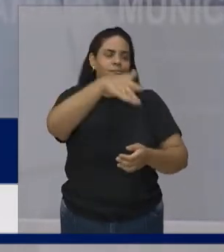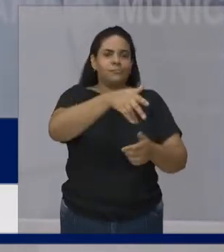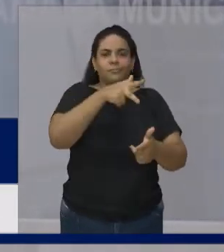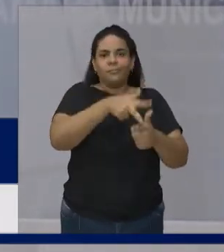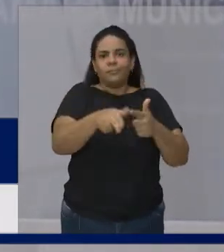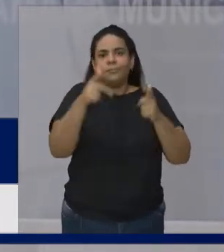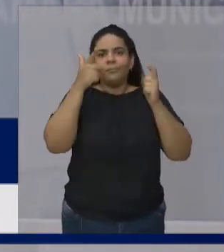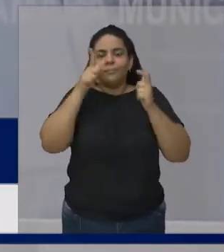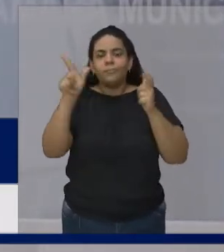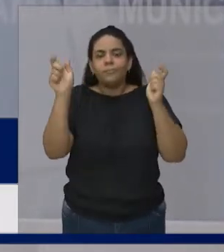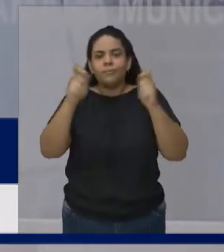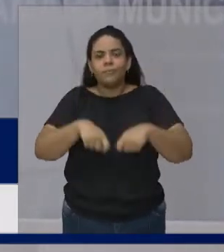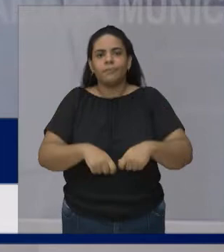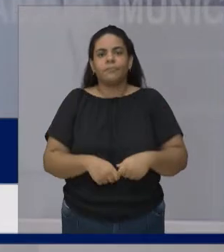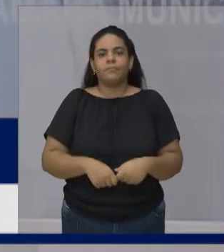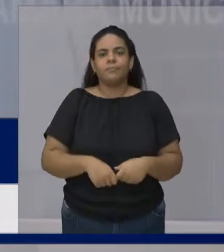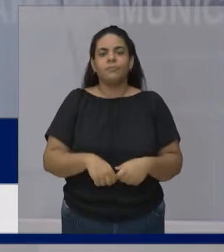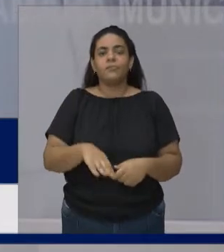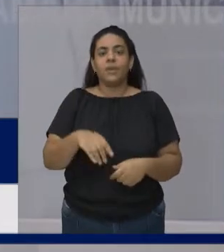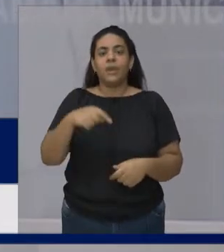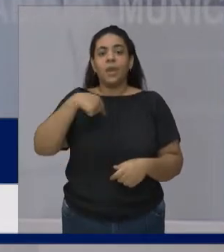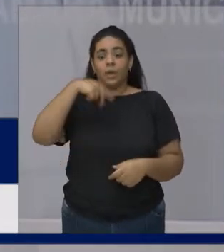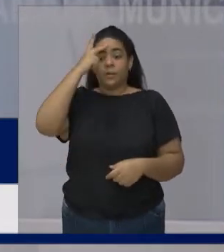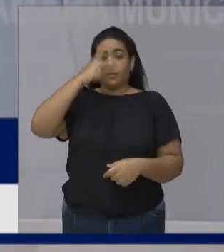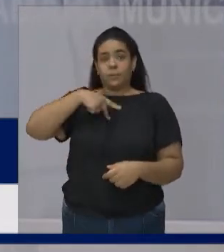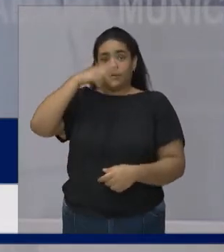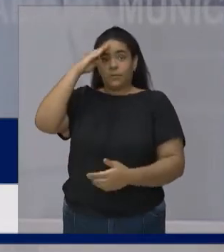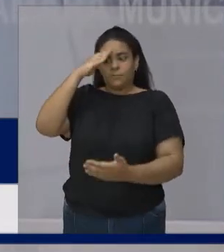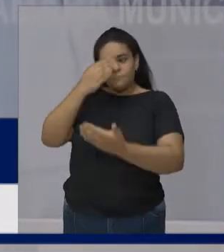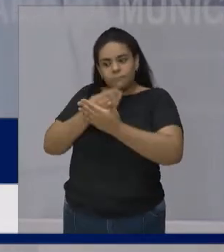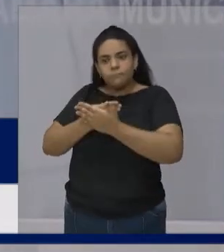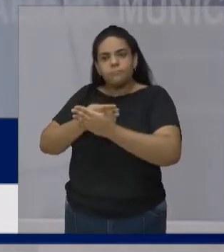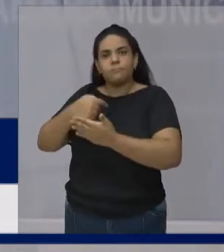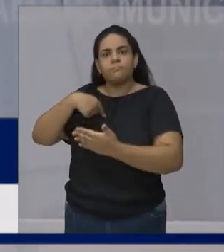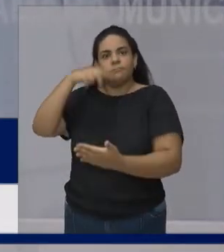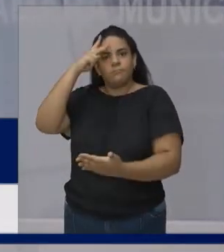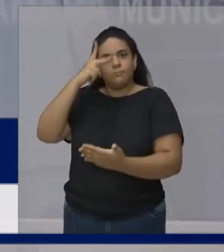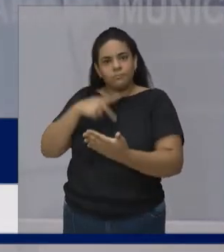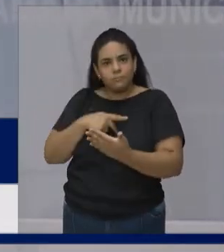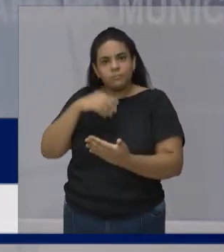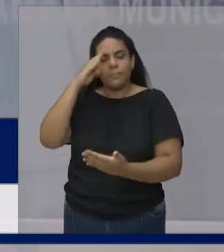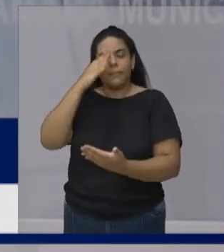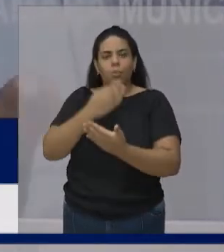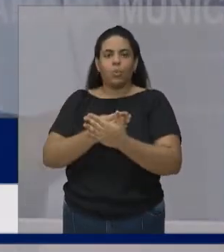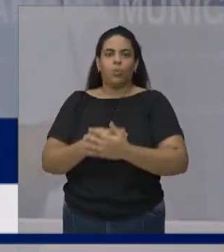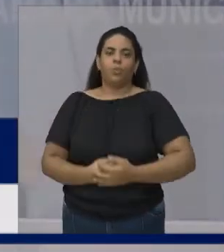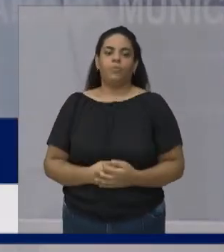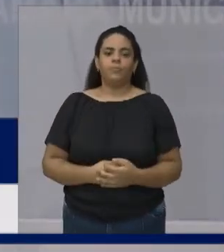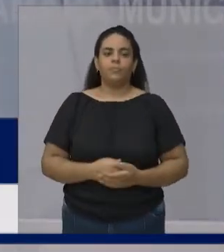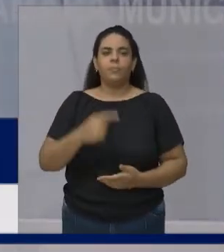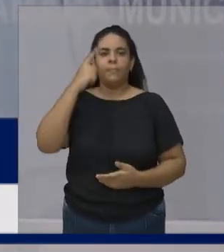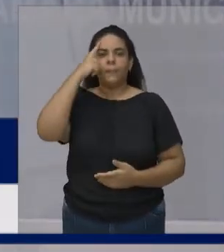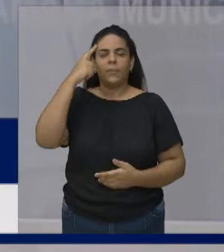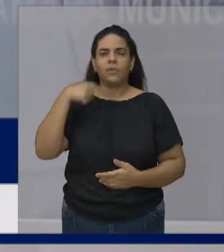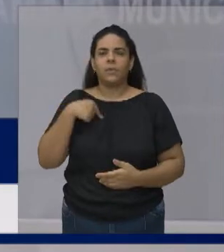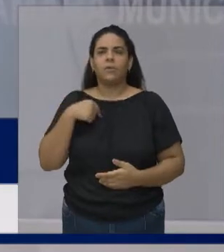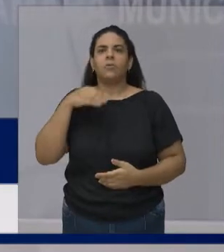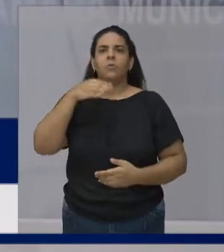Então acredite em você Acredite no que você pode construir Faça a diferença